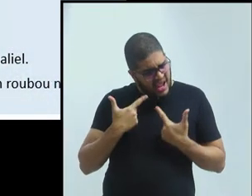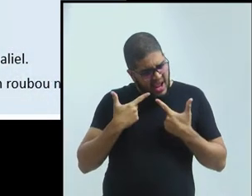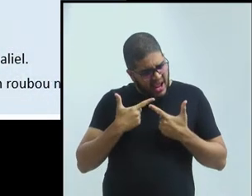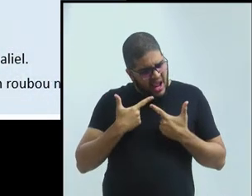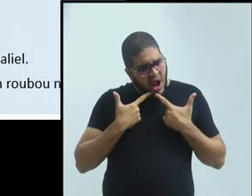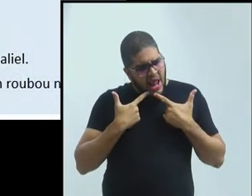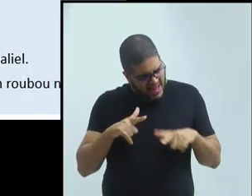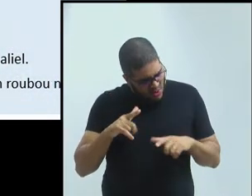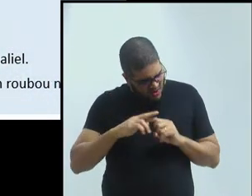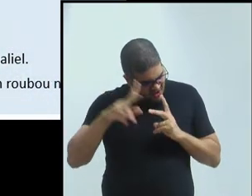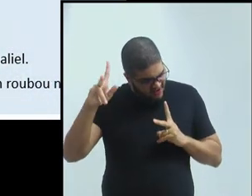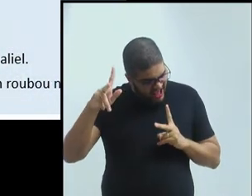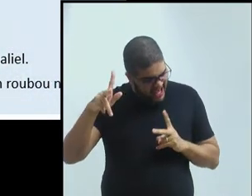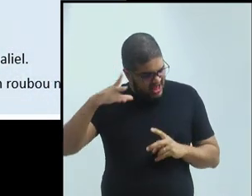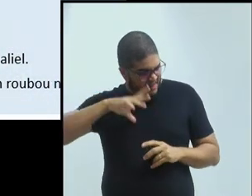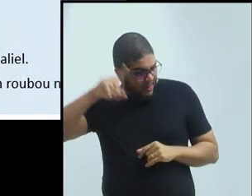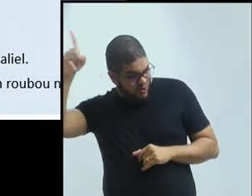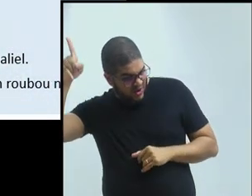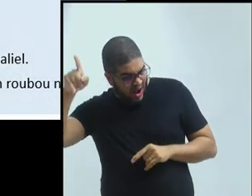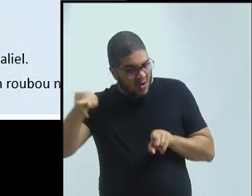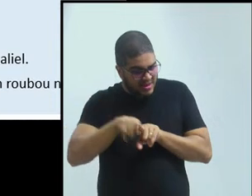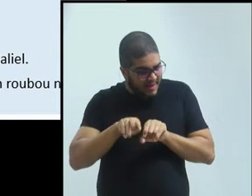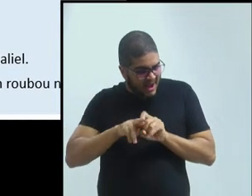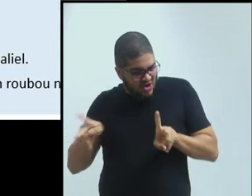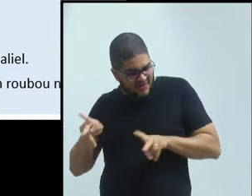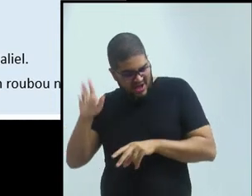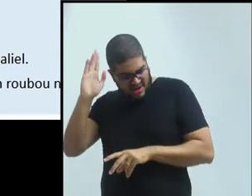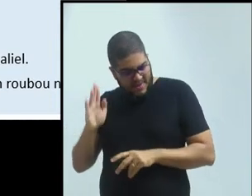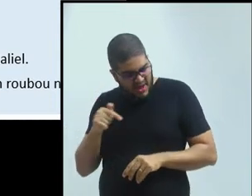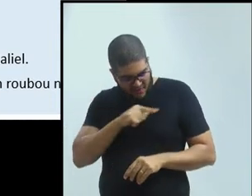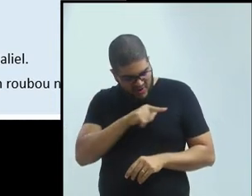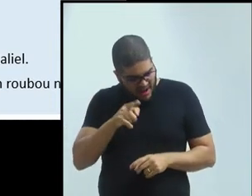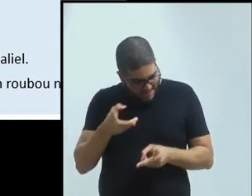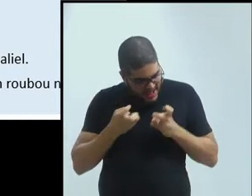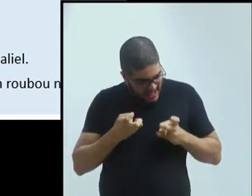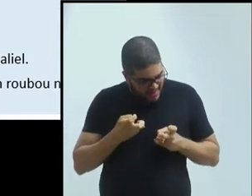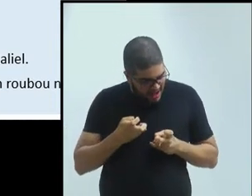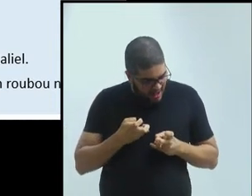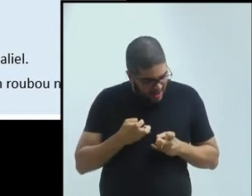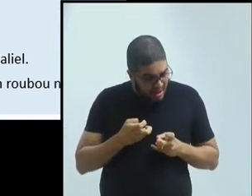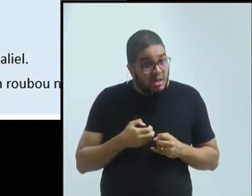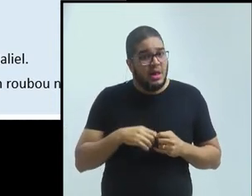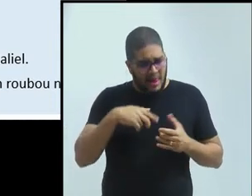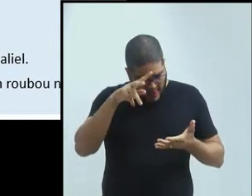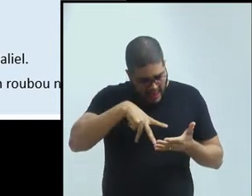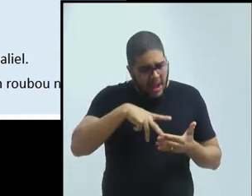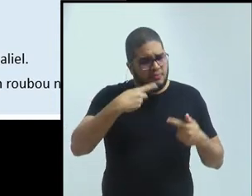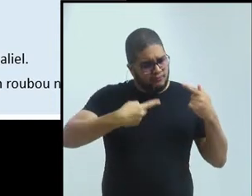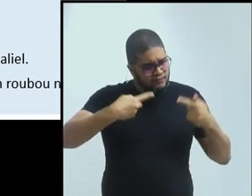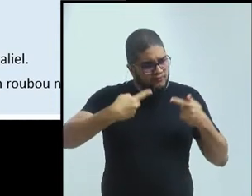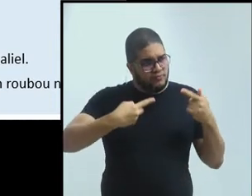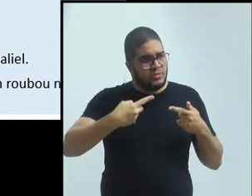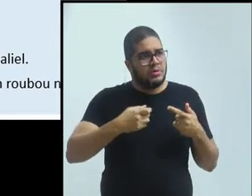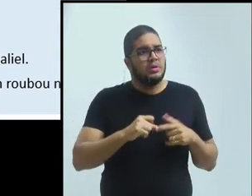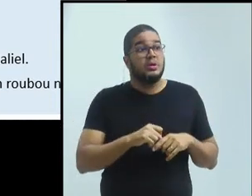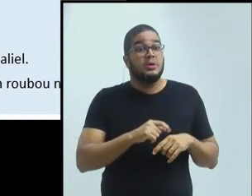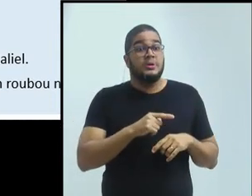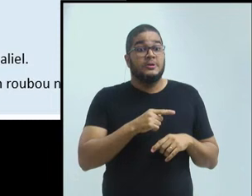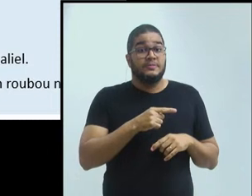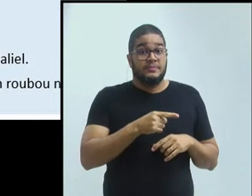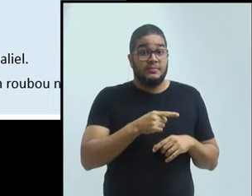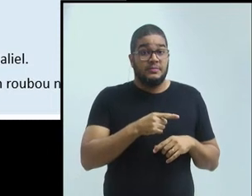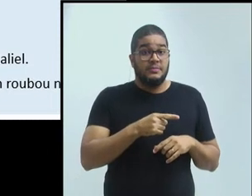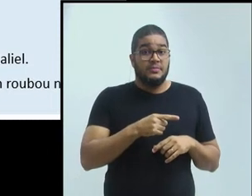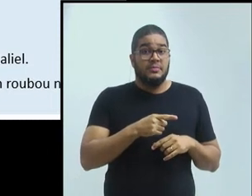tentamos fazer algumas descrições disso e depois eu pedi que eles escrevessem textos em que aparecesse o que eles julgam que é a